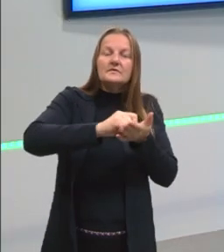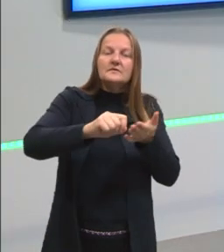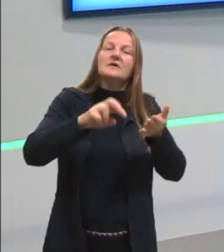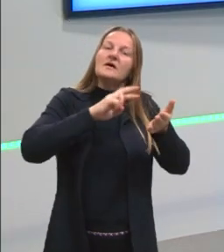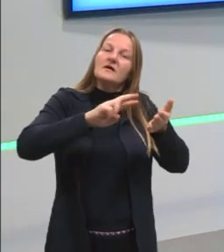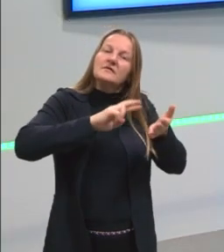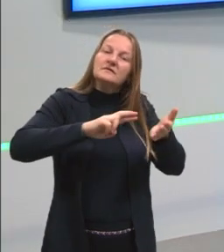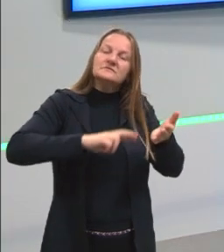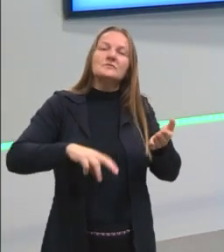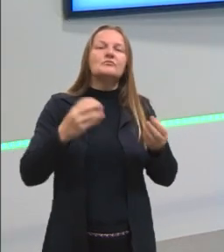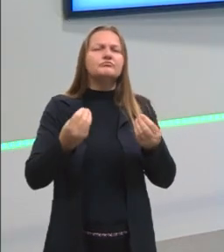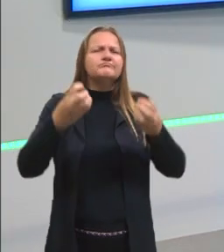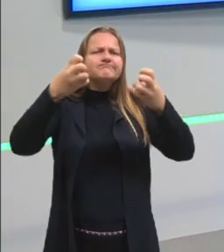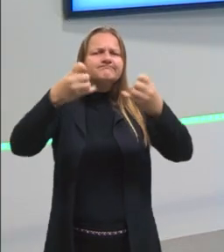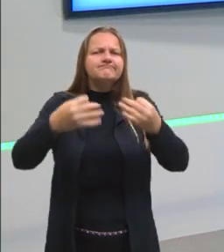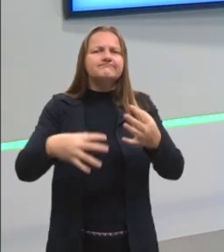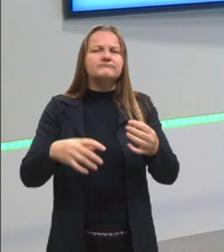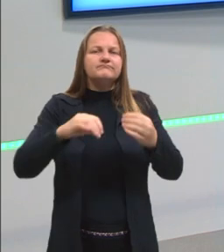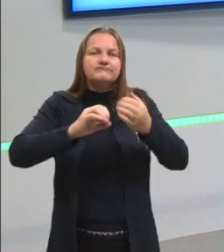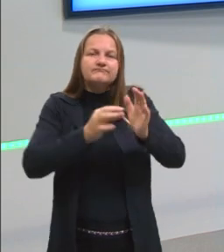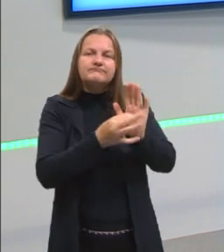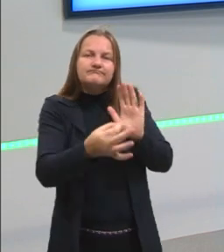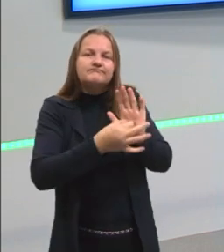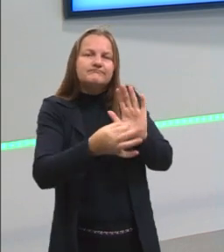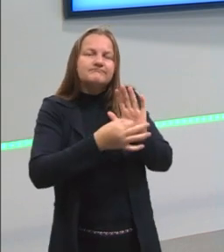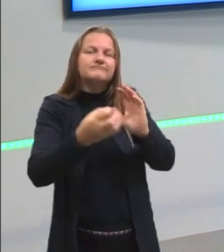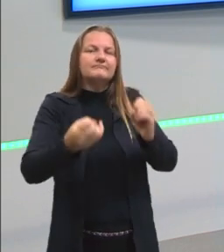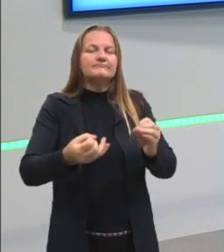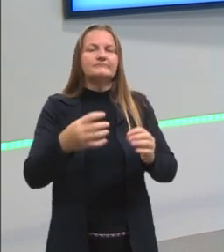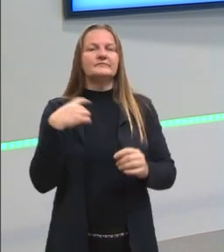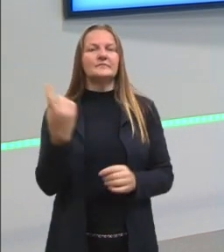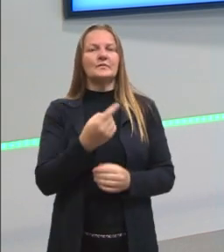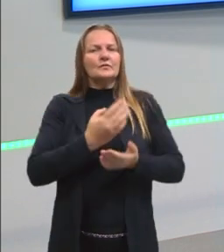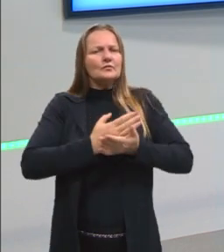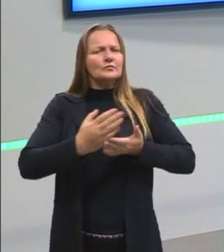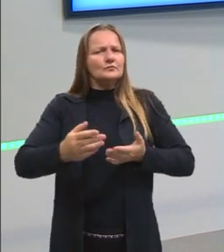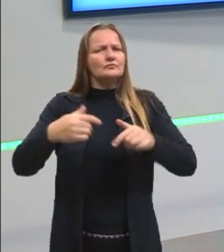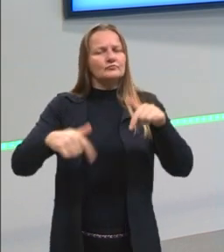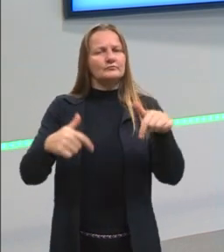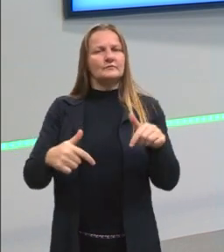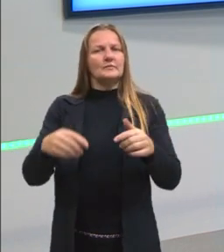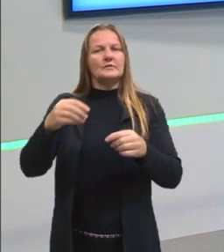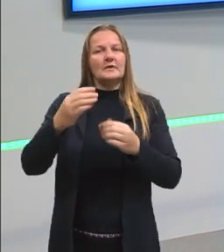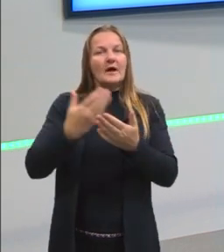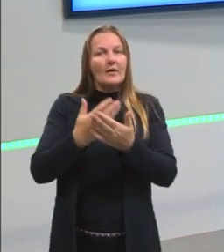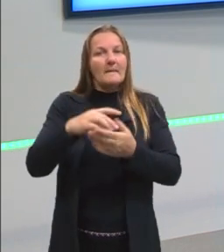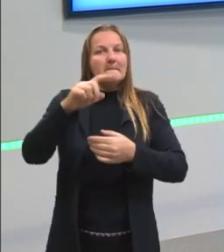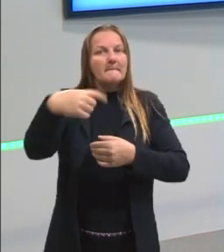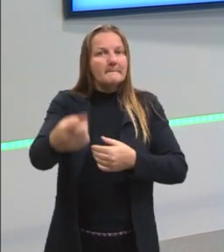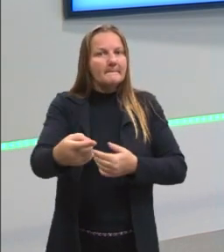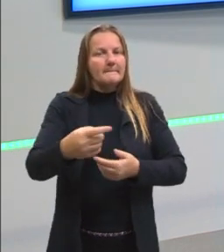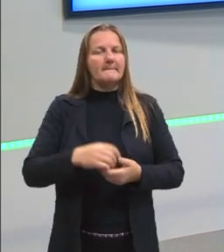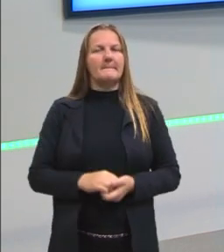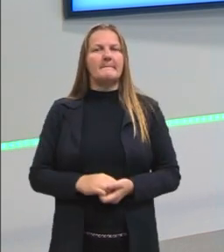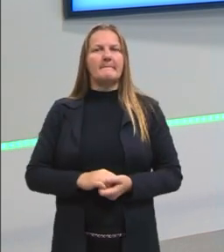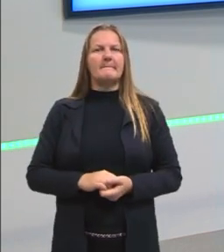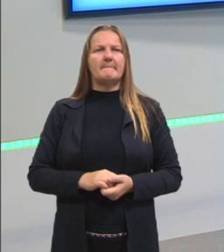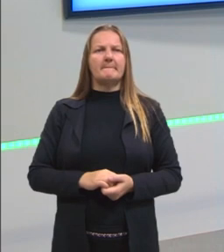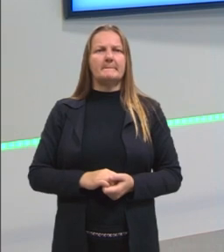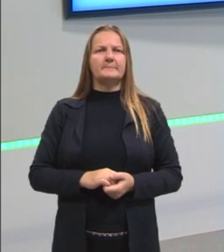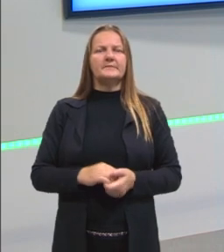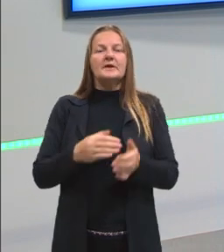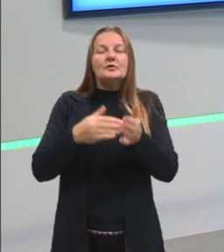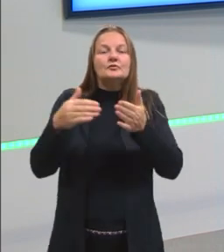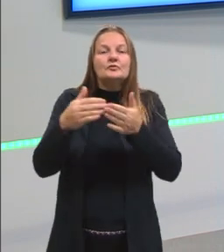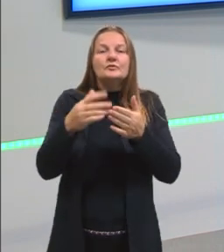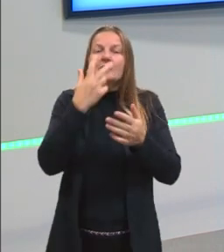redação, em argumentação, que é o que a gente começa a trabalhar na nossa próxima aula. Então, vocês vão ver que o que a gente está